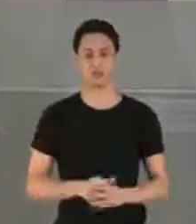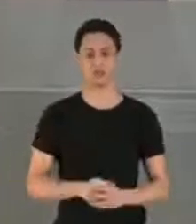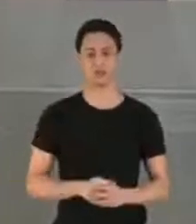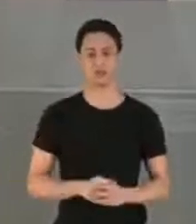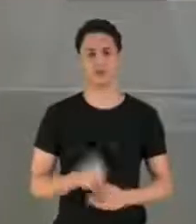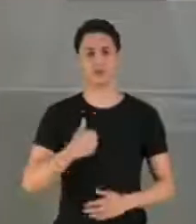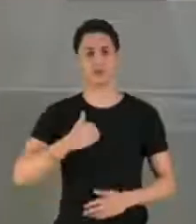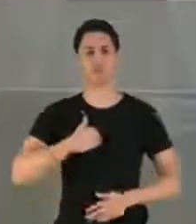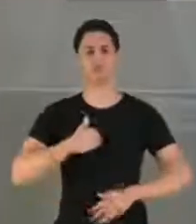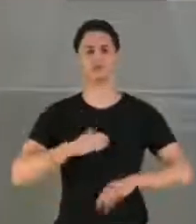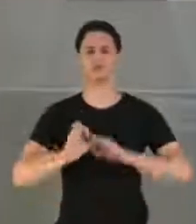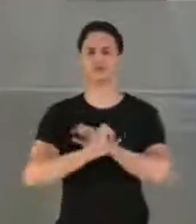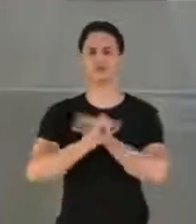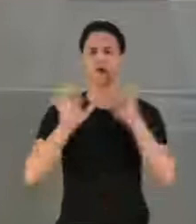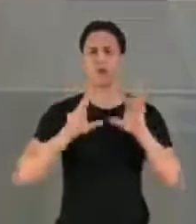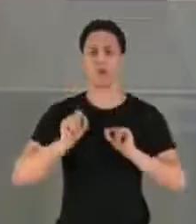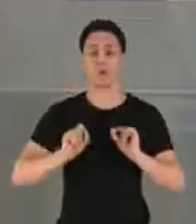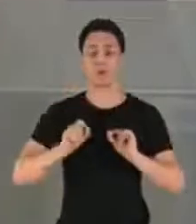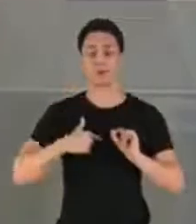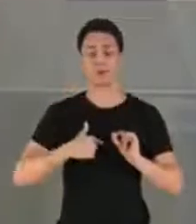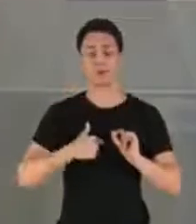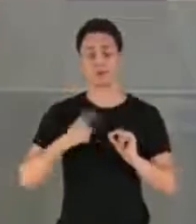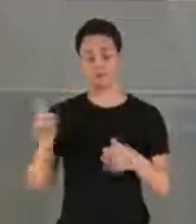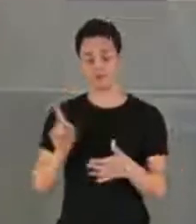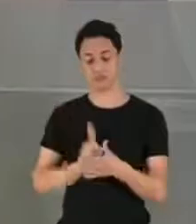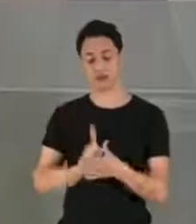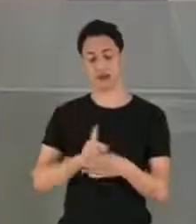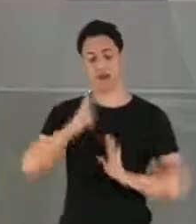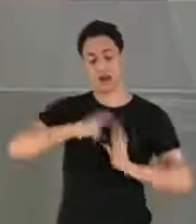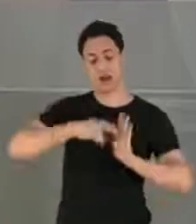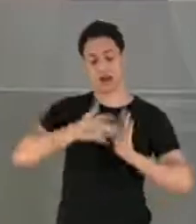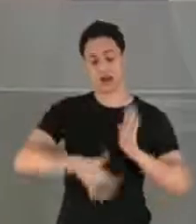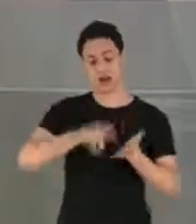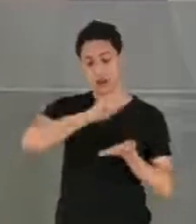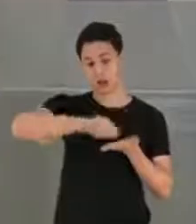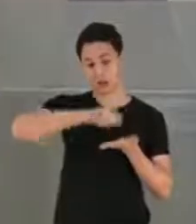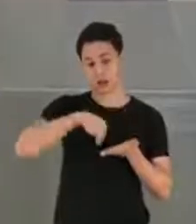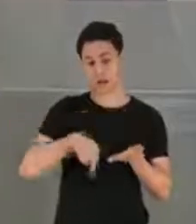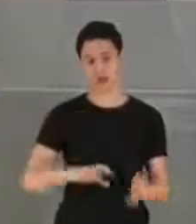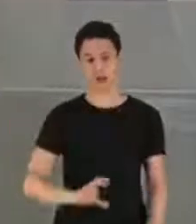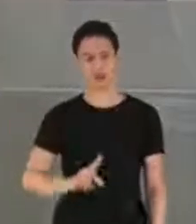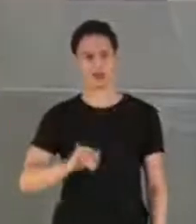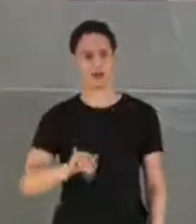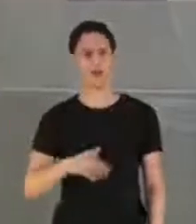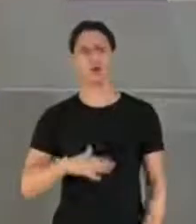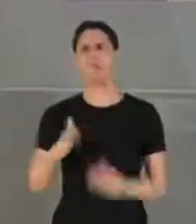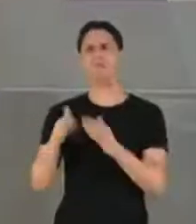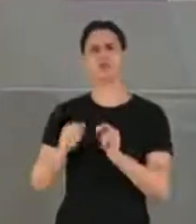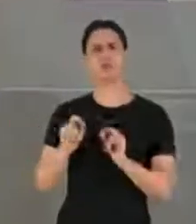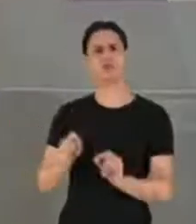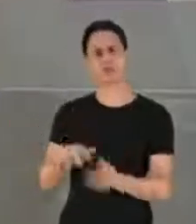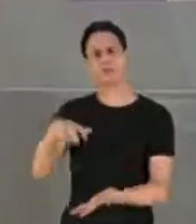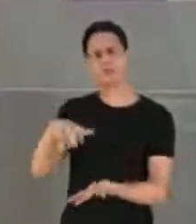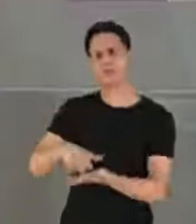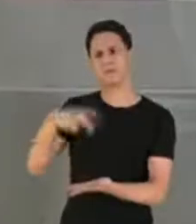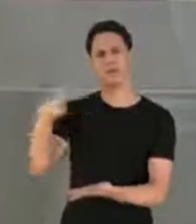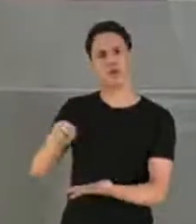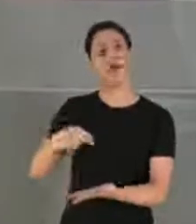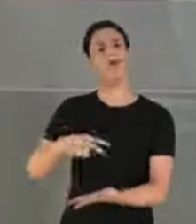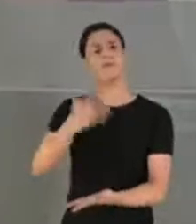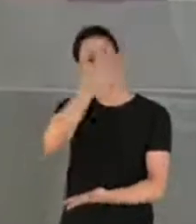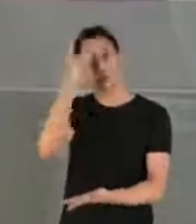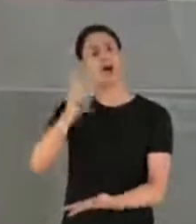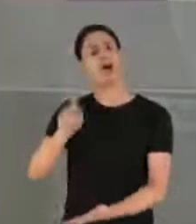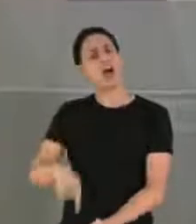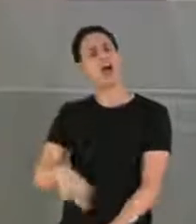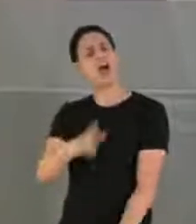Deixar claro que o relatório dessa CPI será para pedir a punição dos verdadeiros